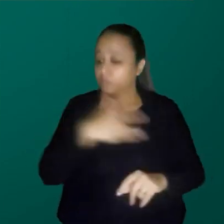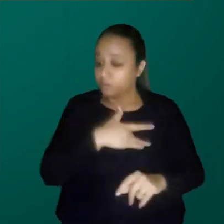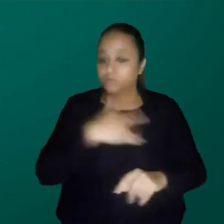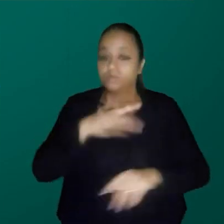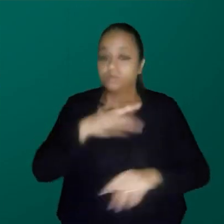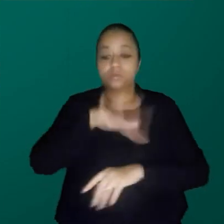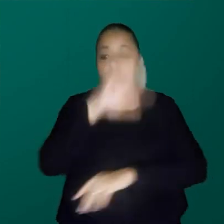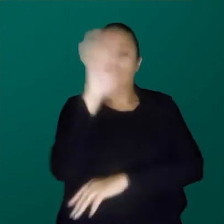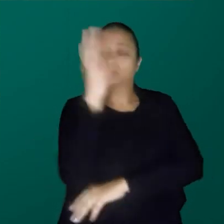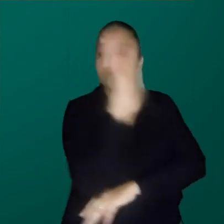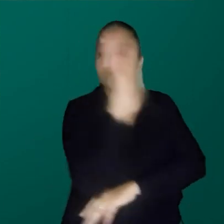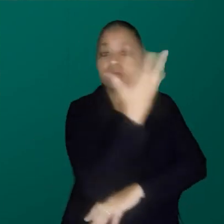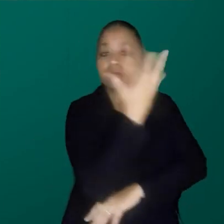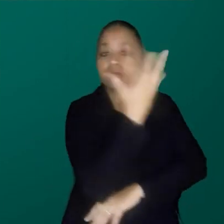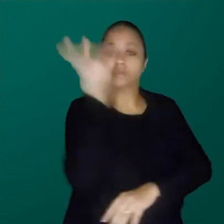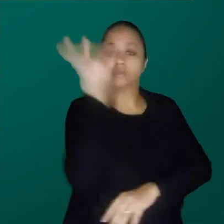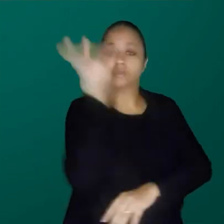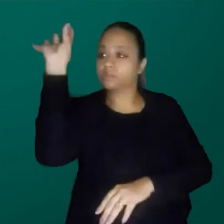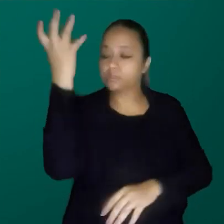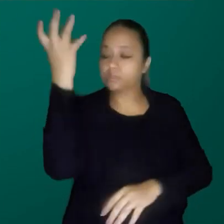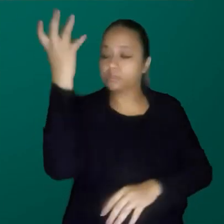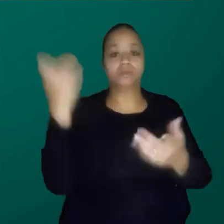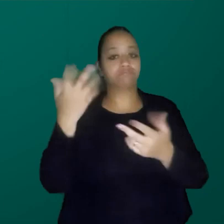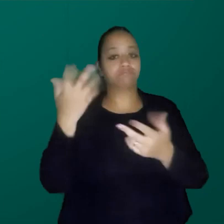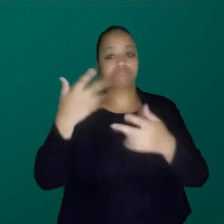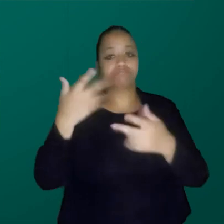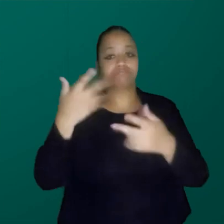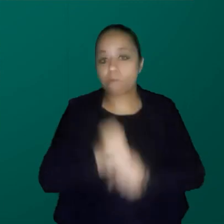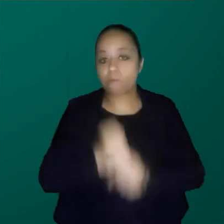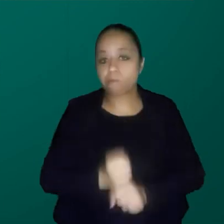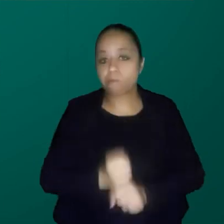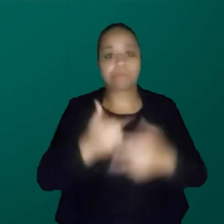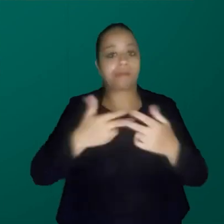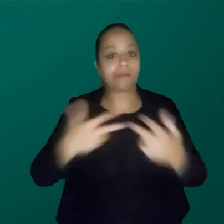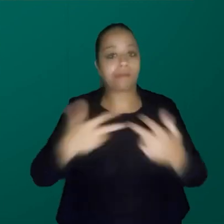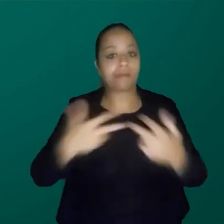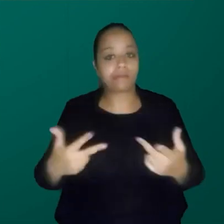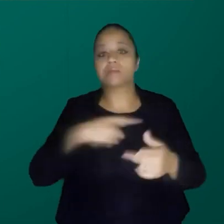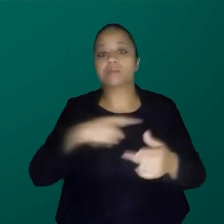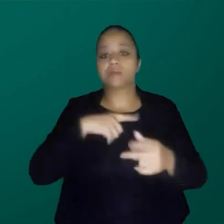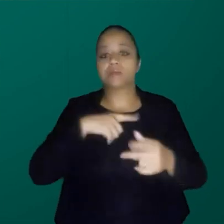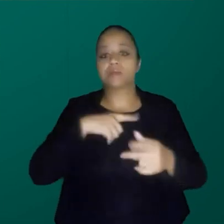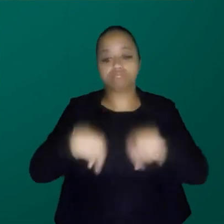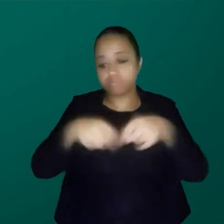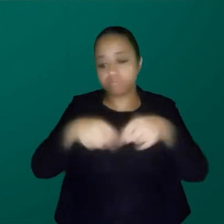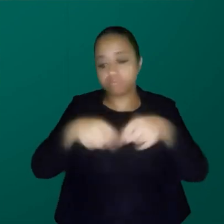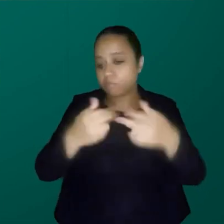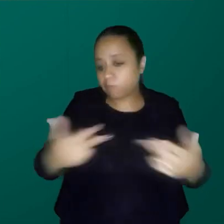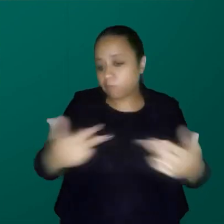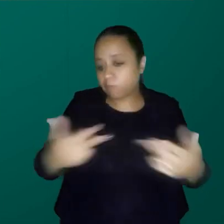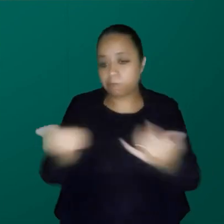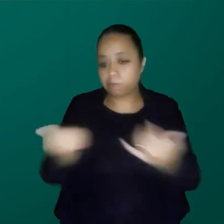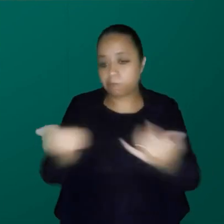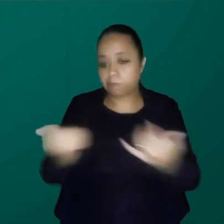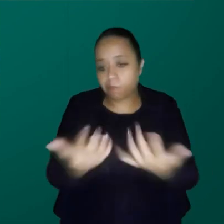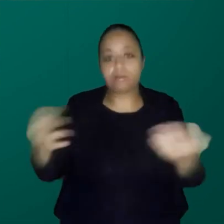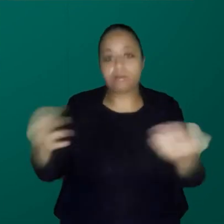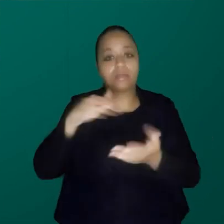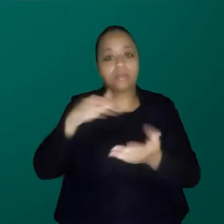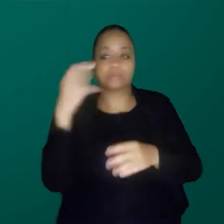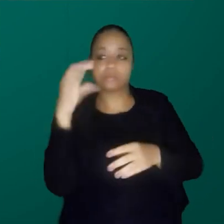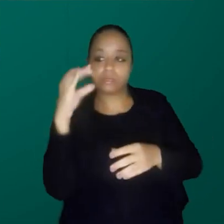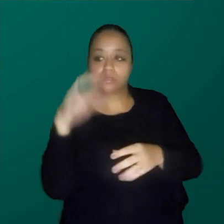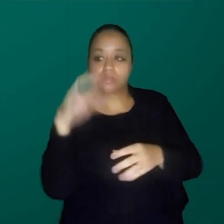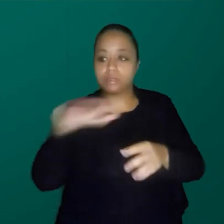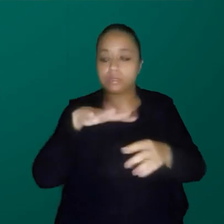ambiente, clima, ciências exatas, agricultura. Todas as ciências, basicamente, estão na Secretaria, que devia se